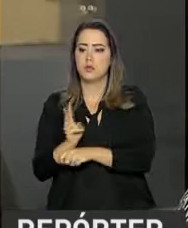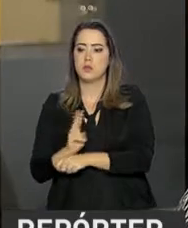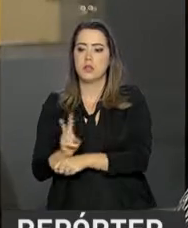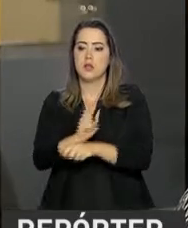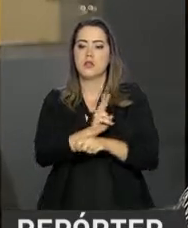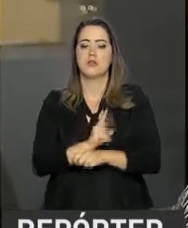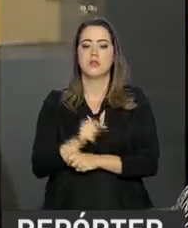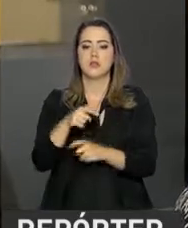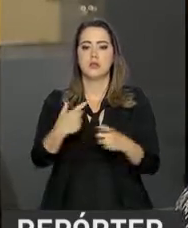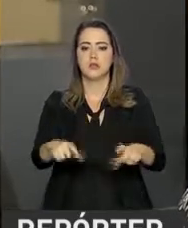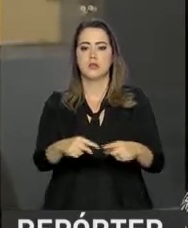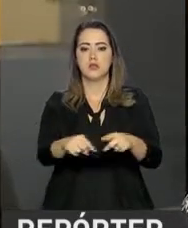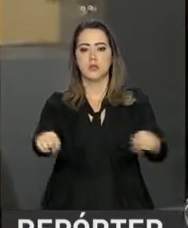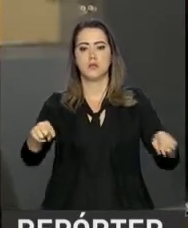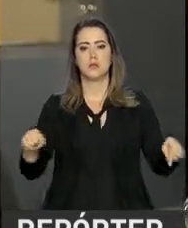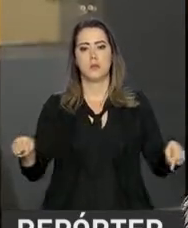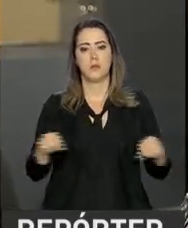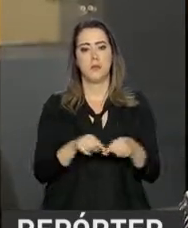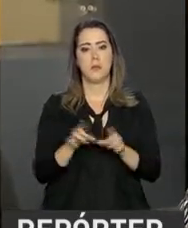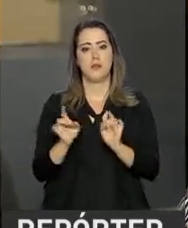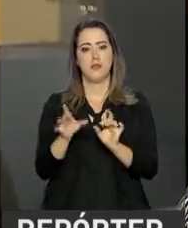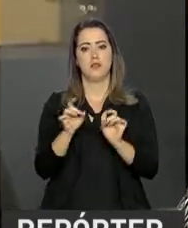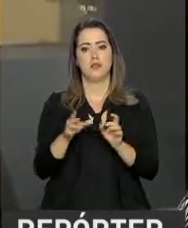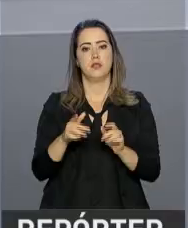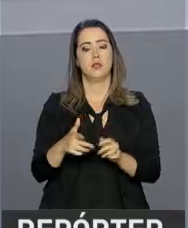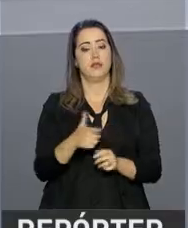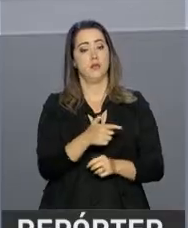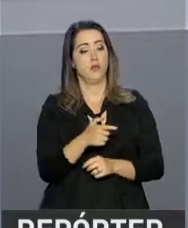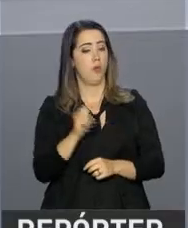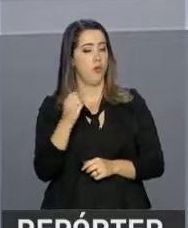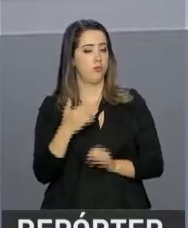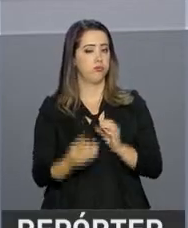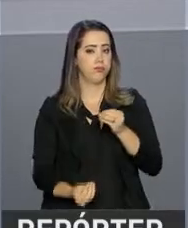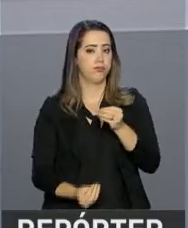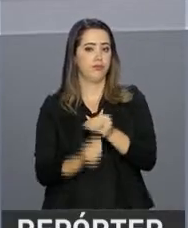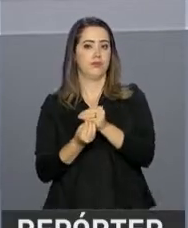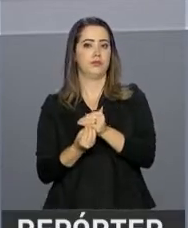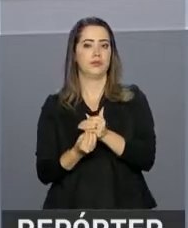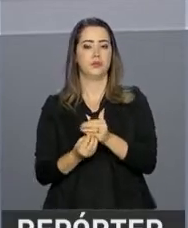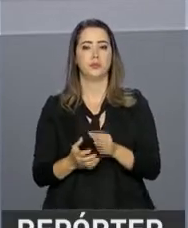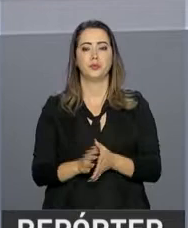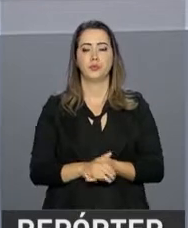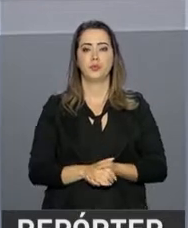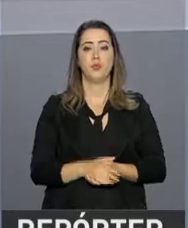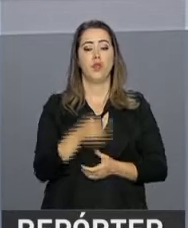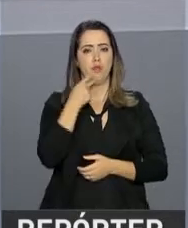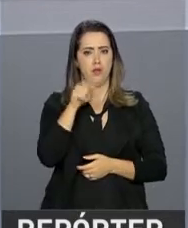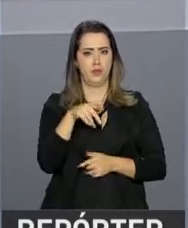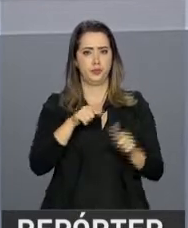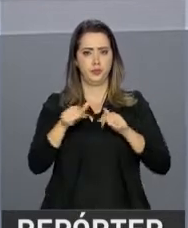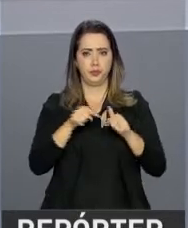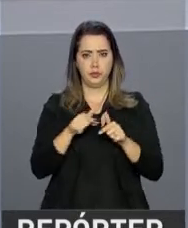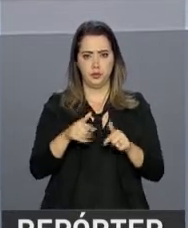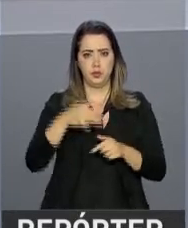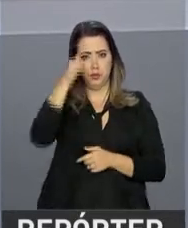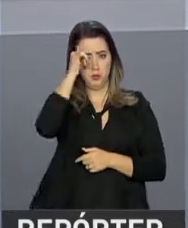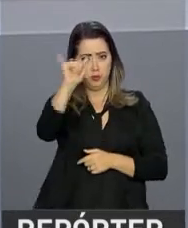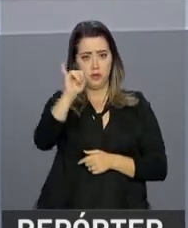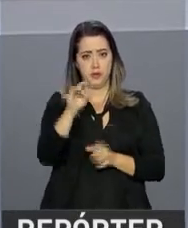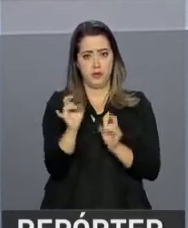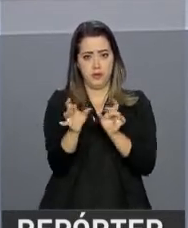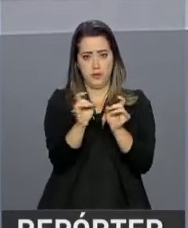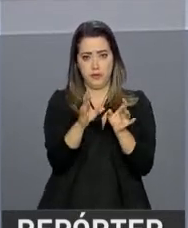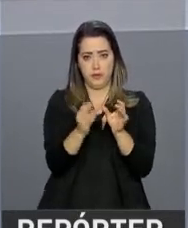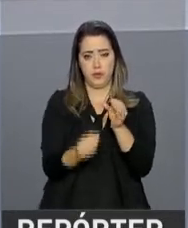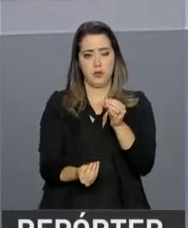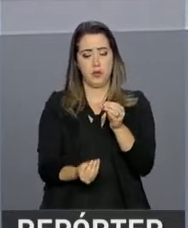em cima dessas lojas que vendem armas e munições também. E ainda sobre o trabalho do Exército no combate à venda ilegal de armas,